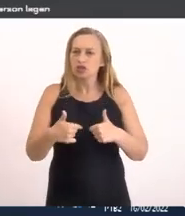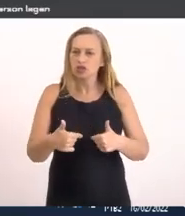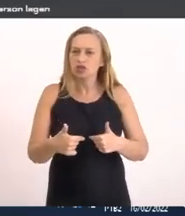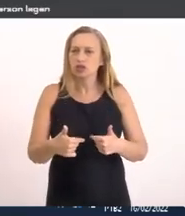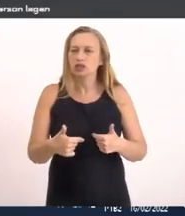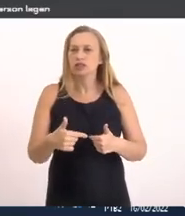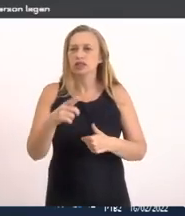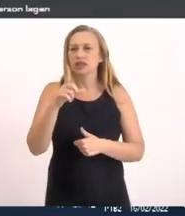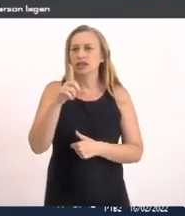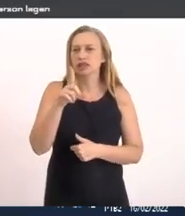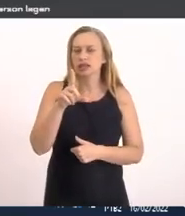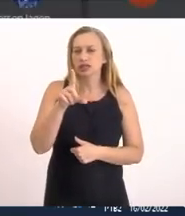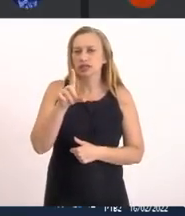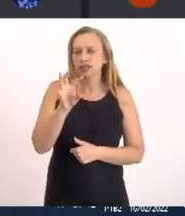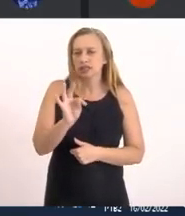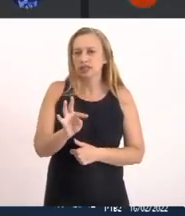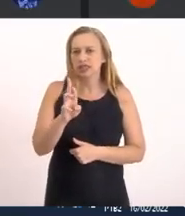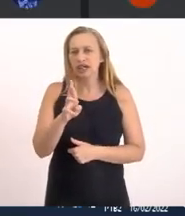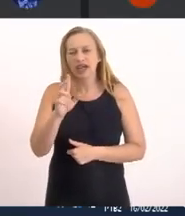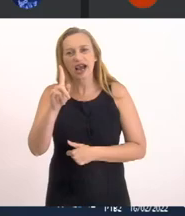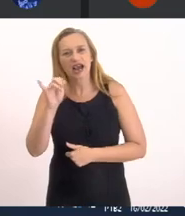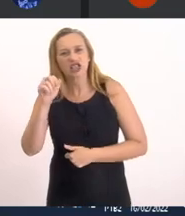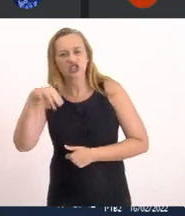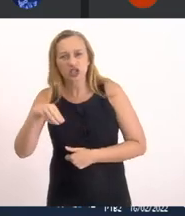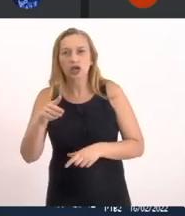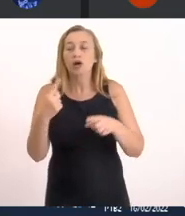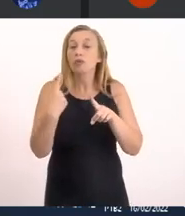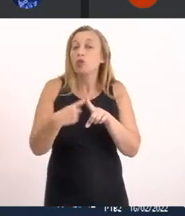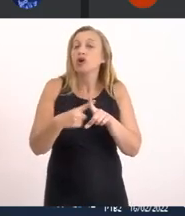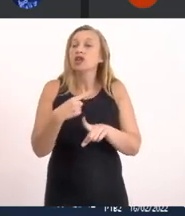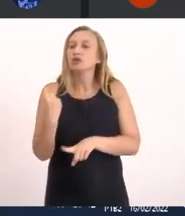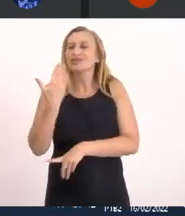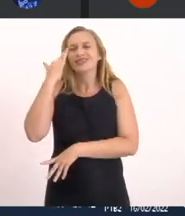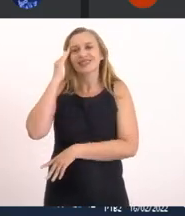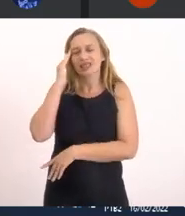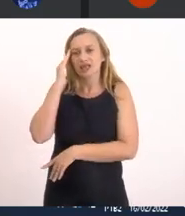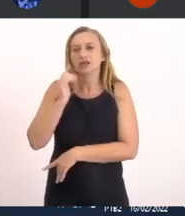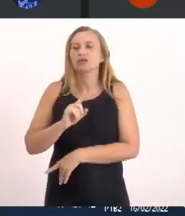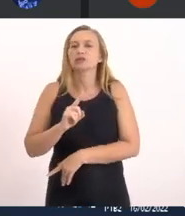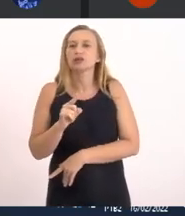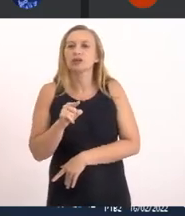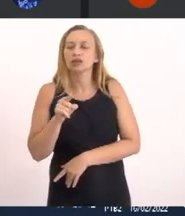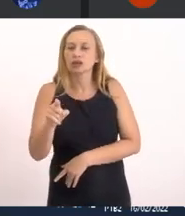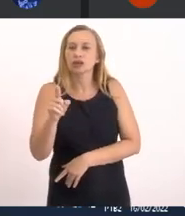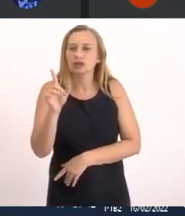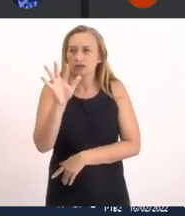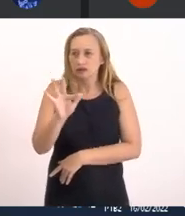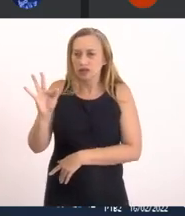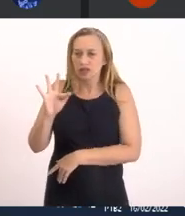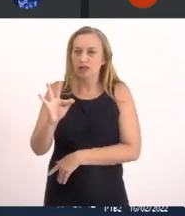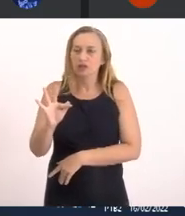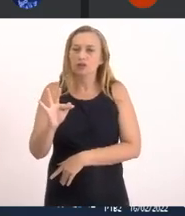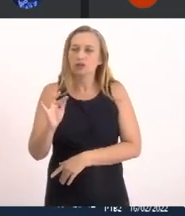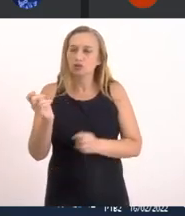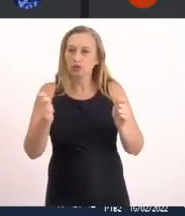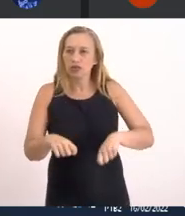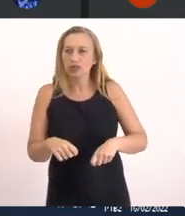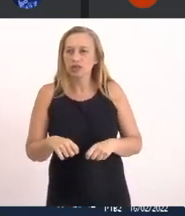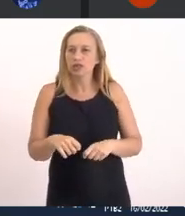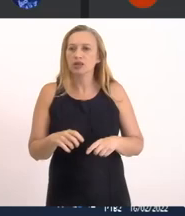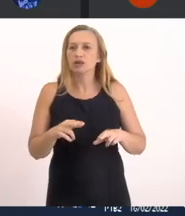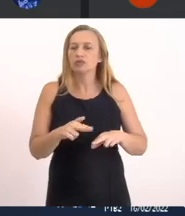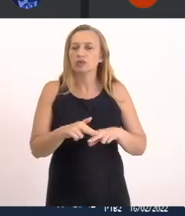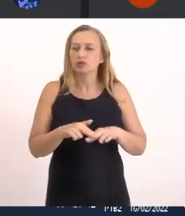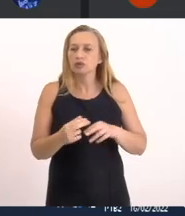dragagem Porque Entendemos Que era ele O ente federativo Competente E dessa forma